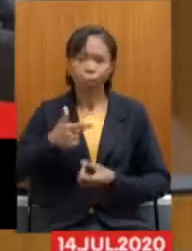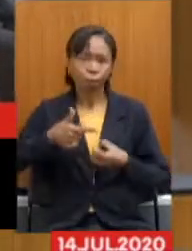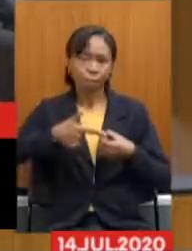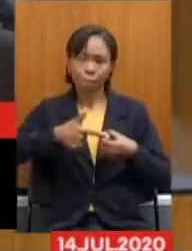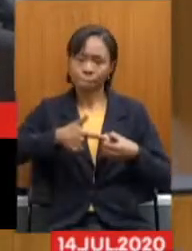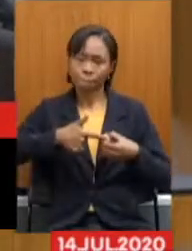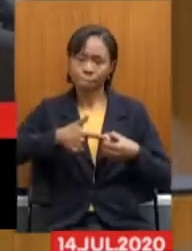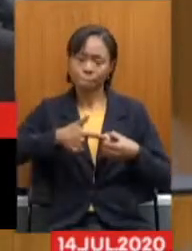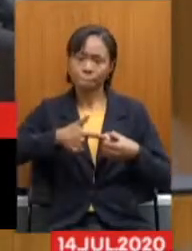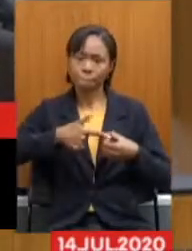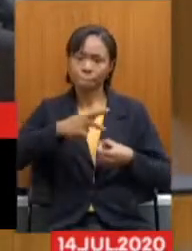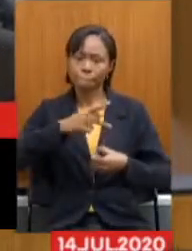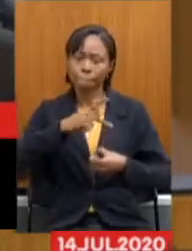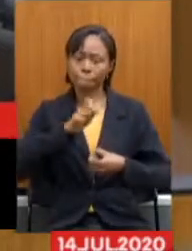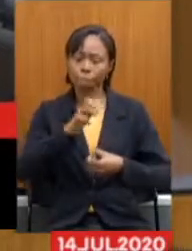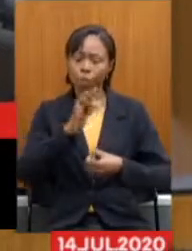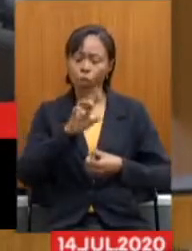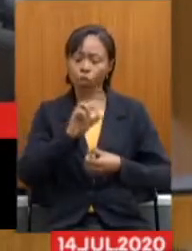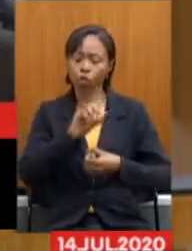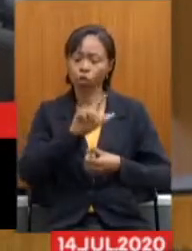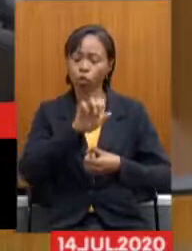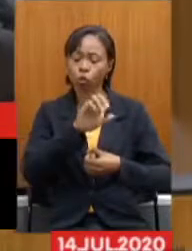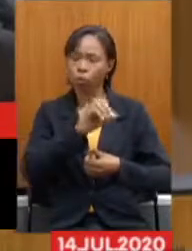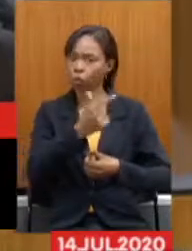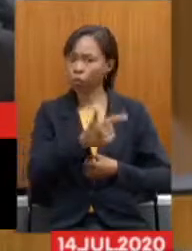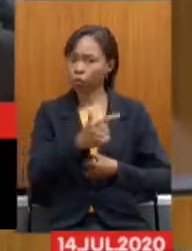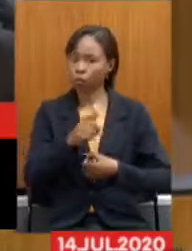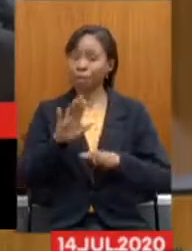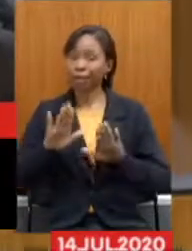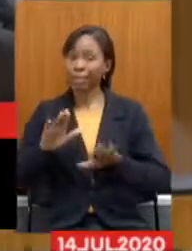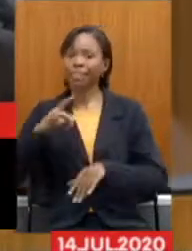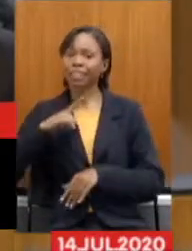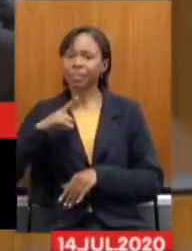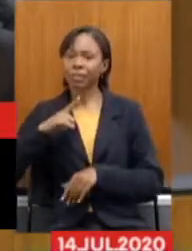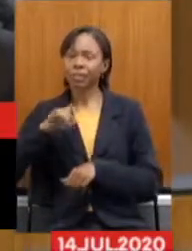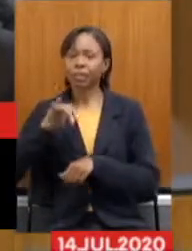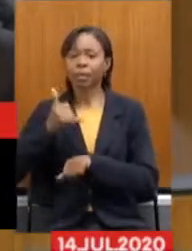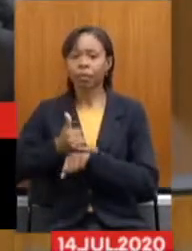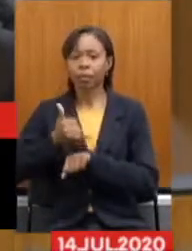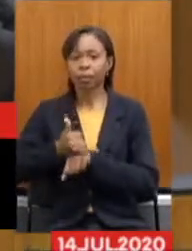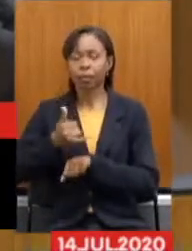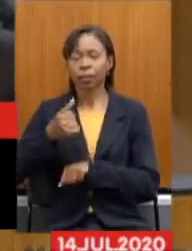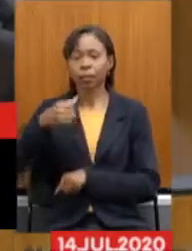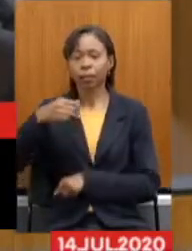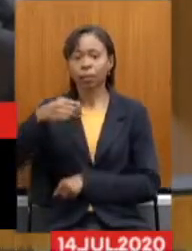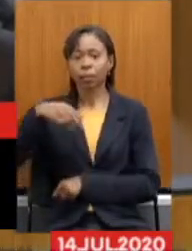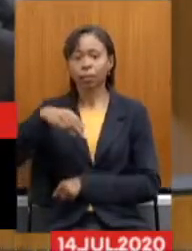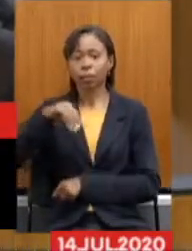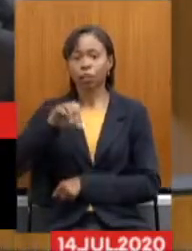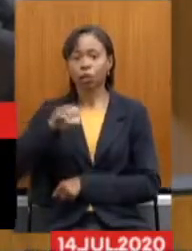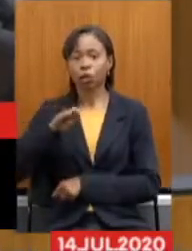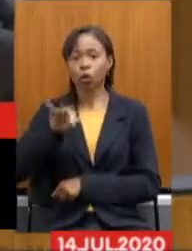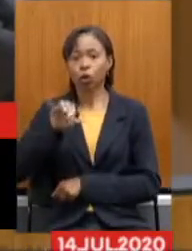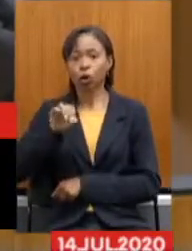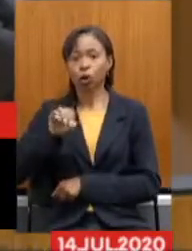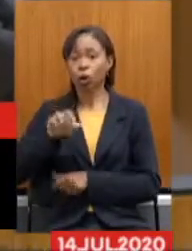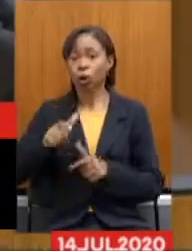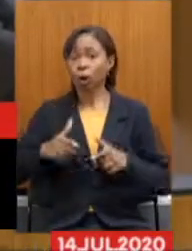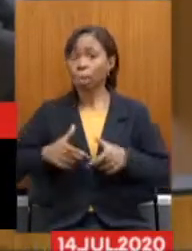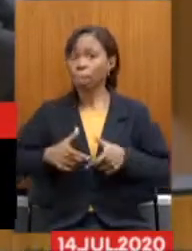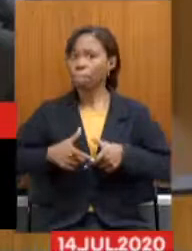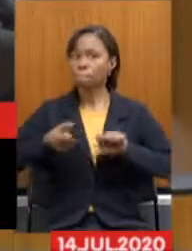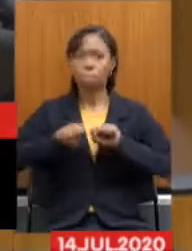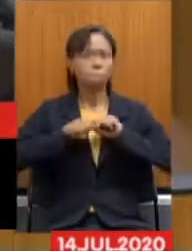Mas nós temos Nióbio Que é A maior Minha De Nióbio Do mundo